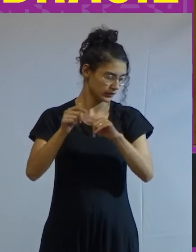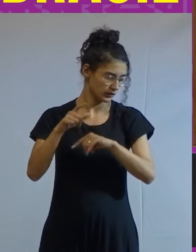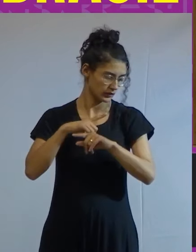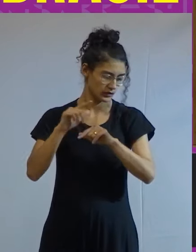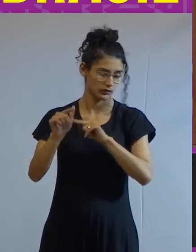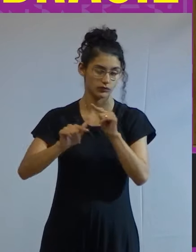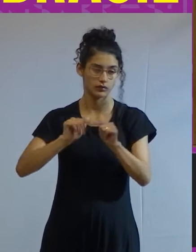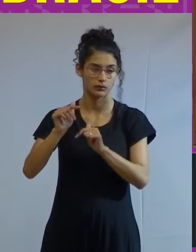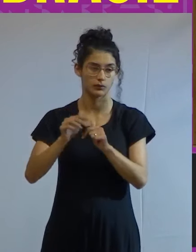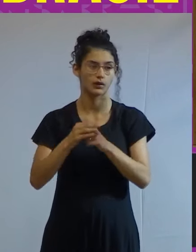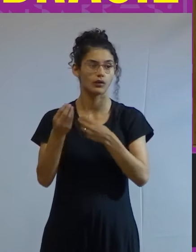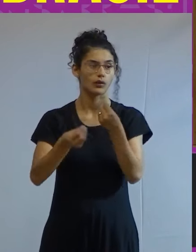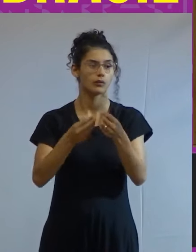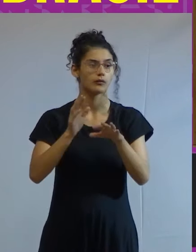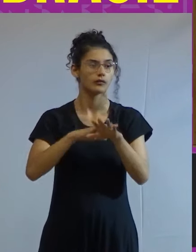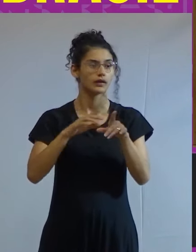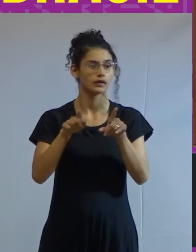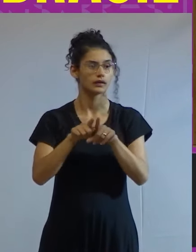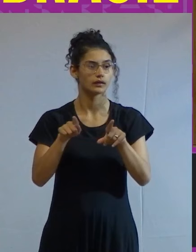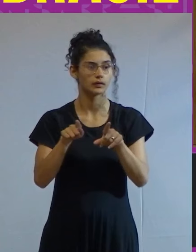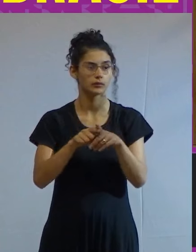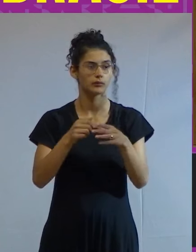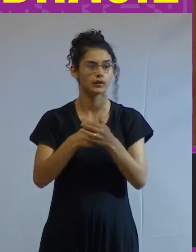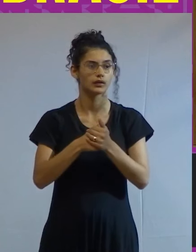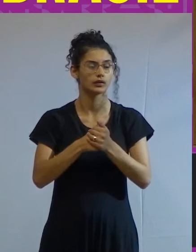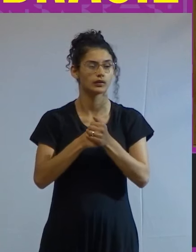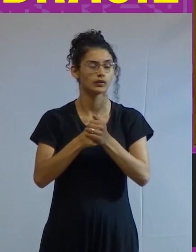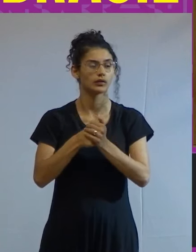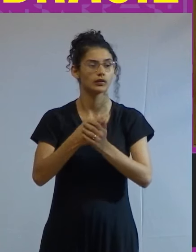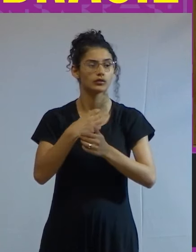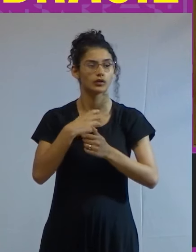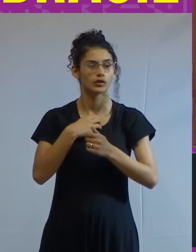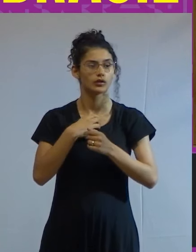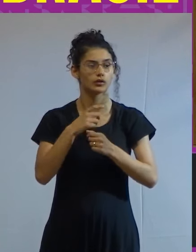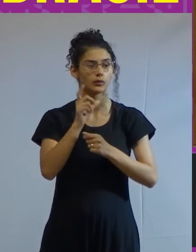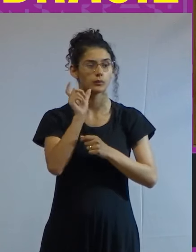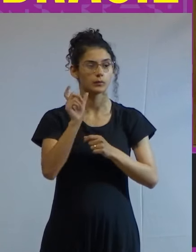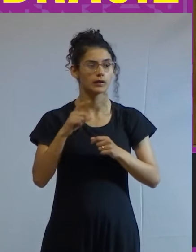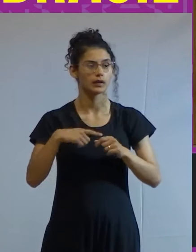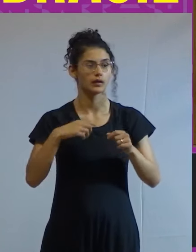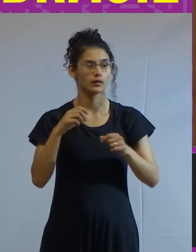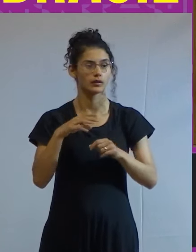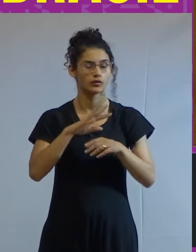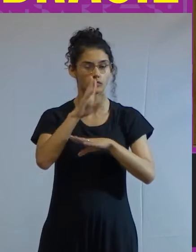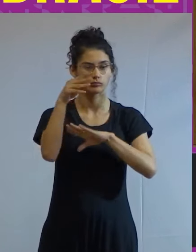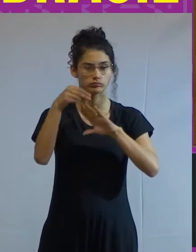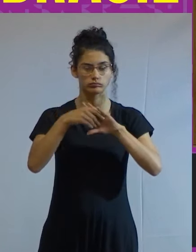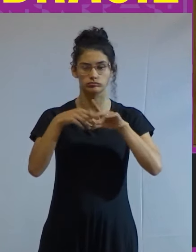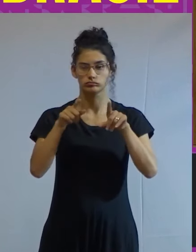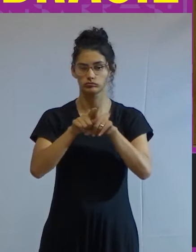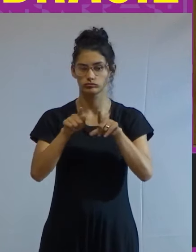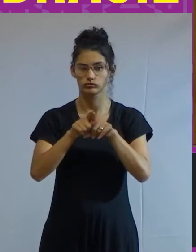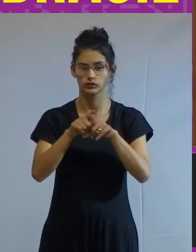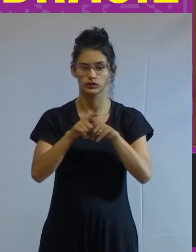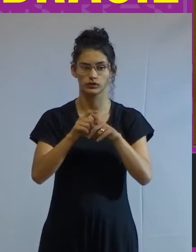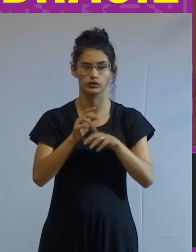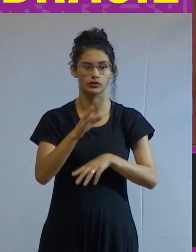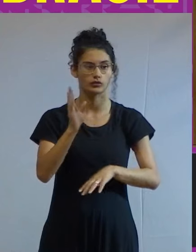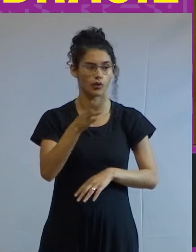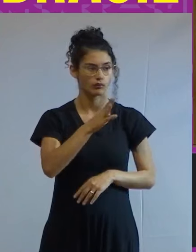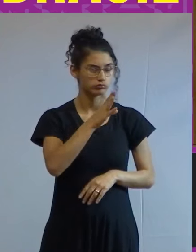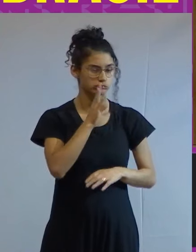de trabalho como é regulada também no sentido de comedida de apequenada de acanhada